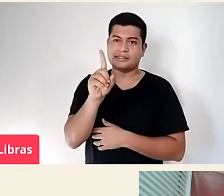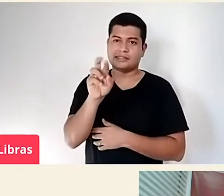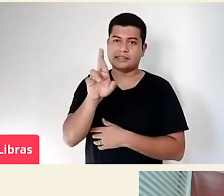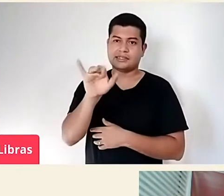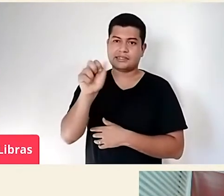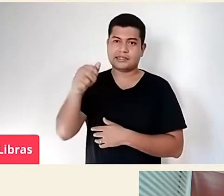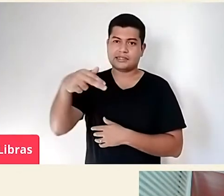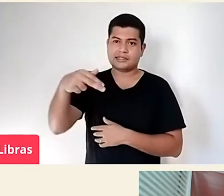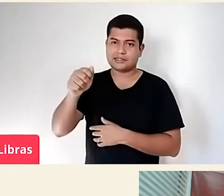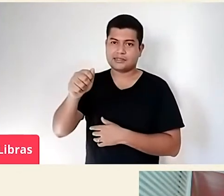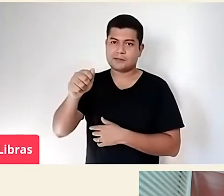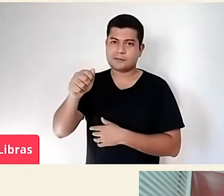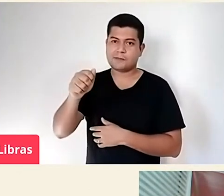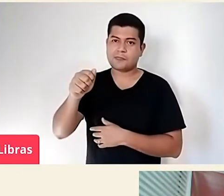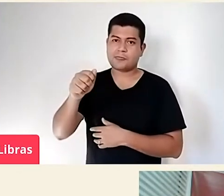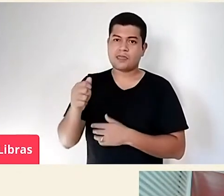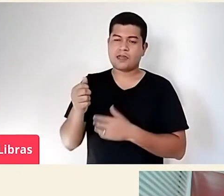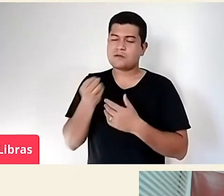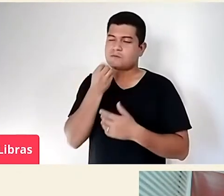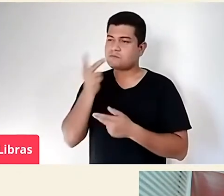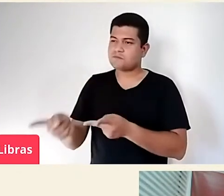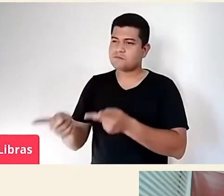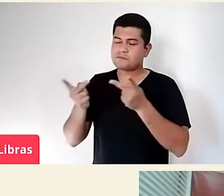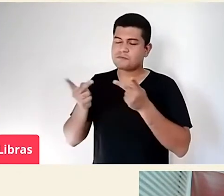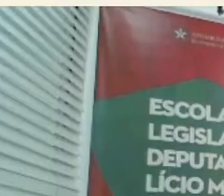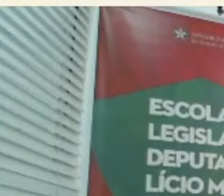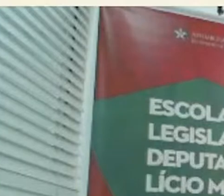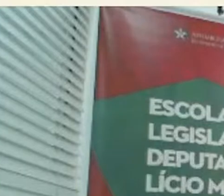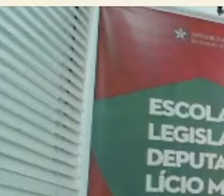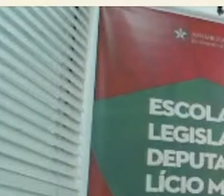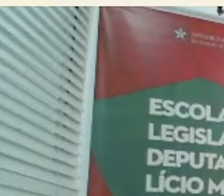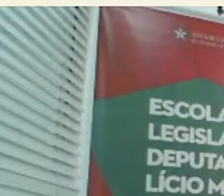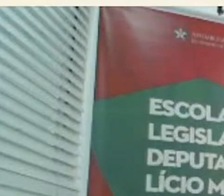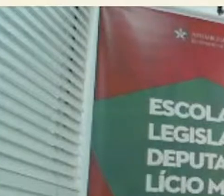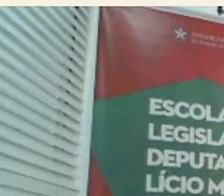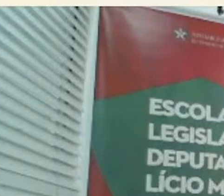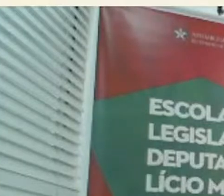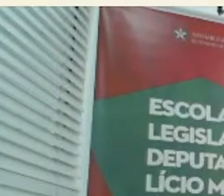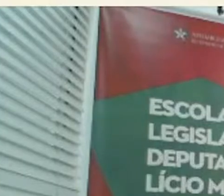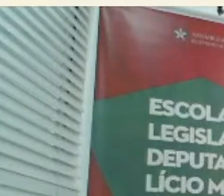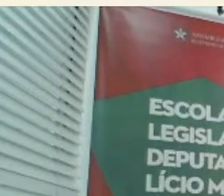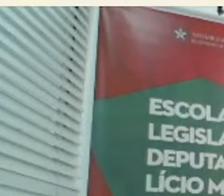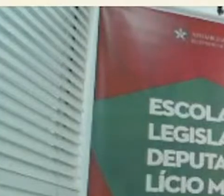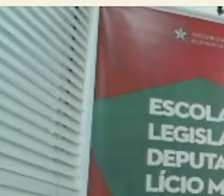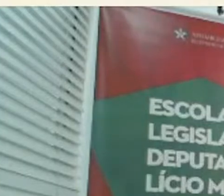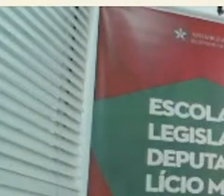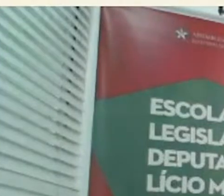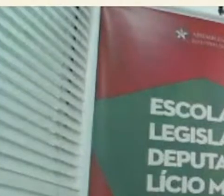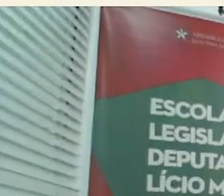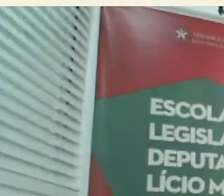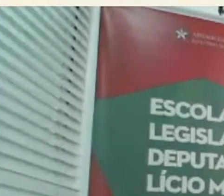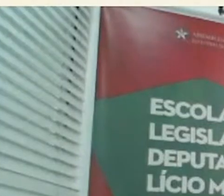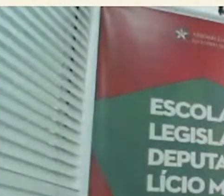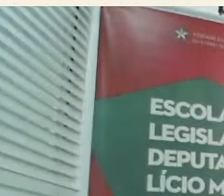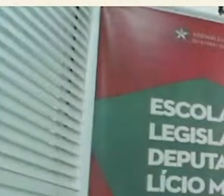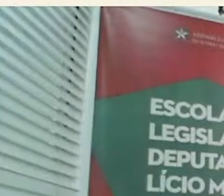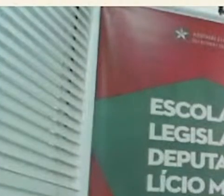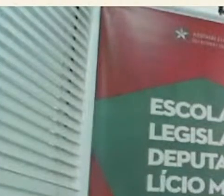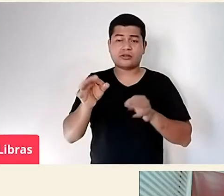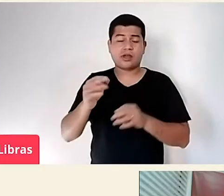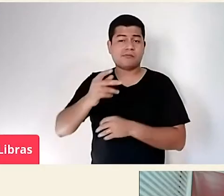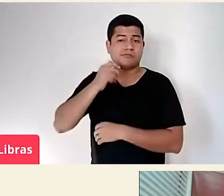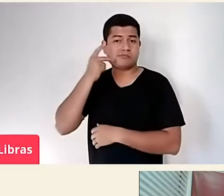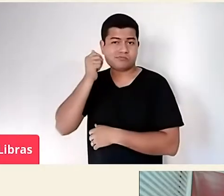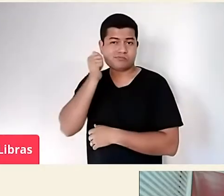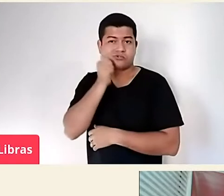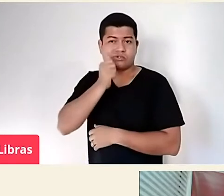destacou que o curso é uma oportunidade para capacitar e despertar o interesse de mais mulheres em participarem da política.